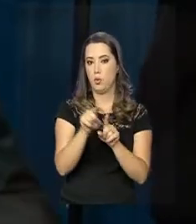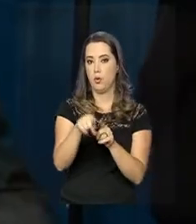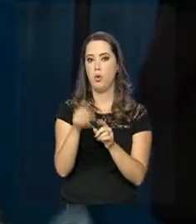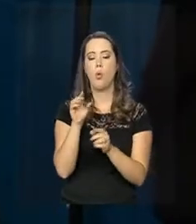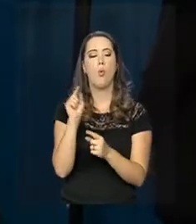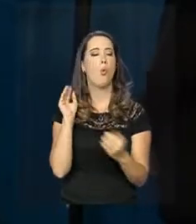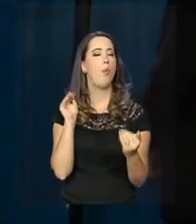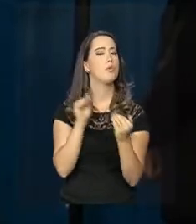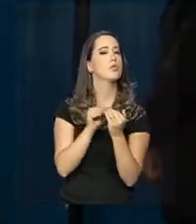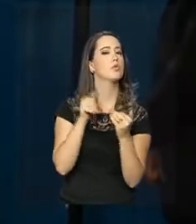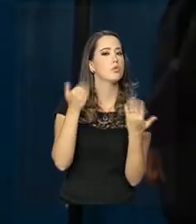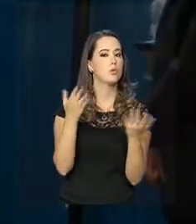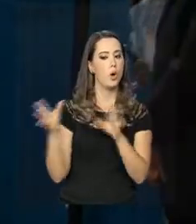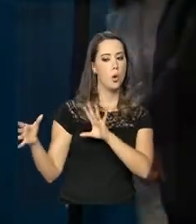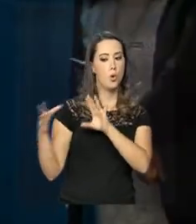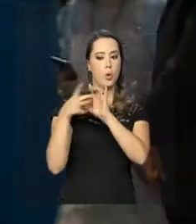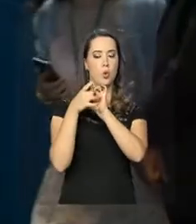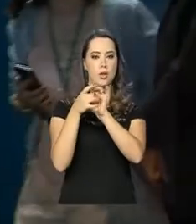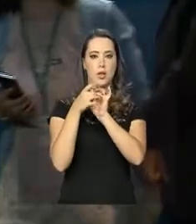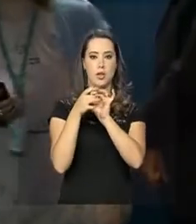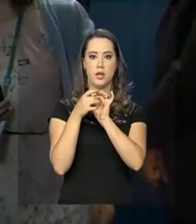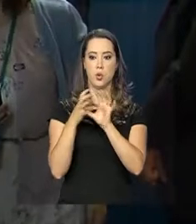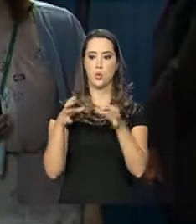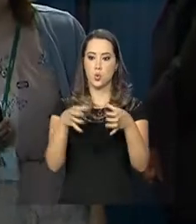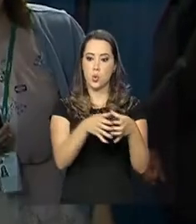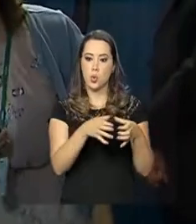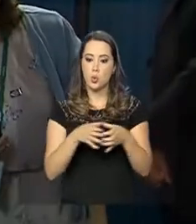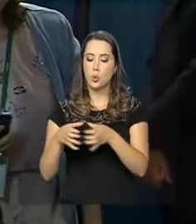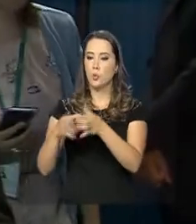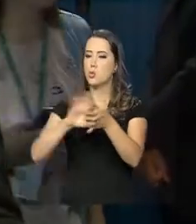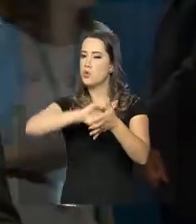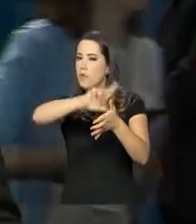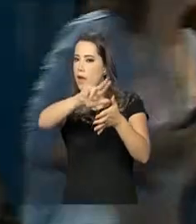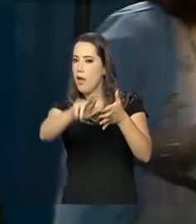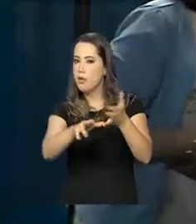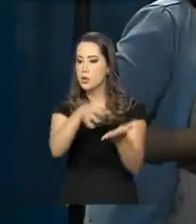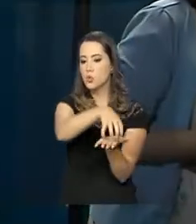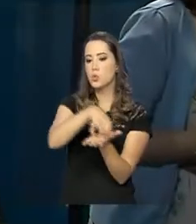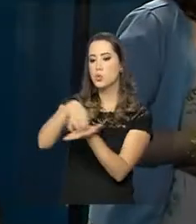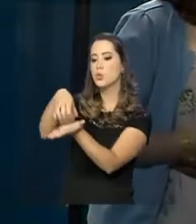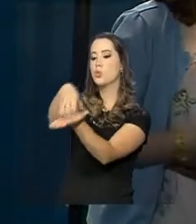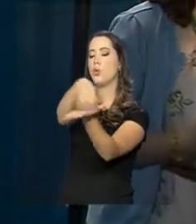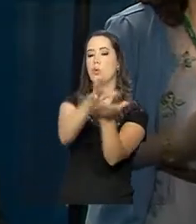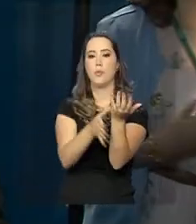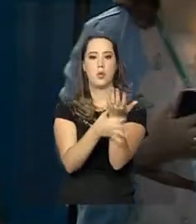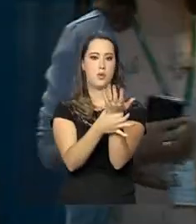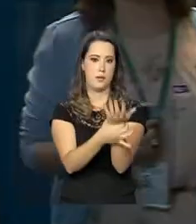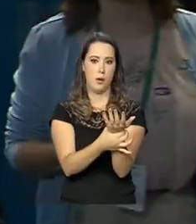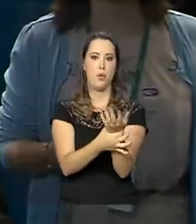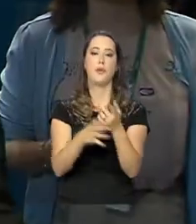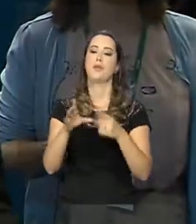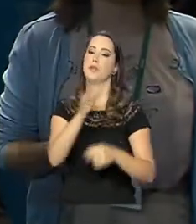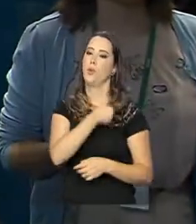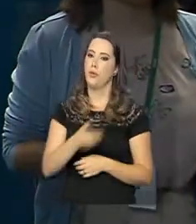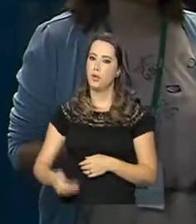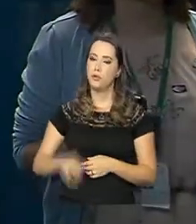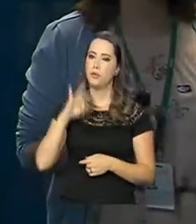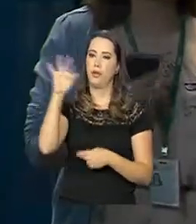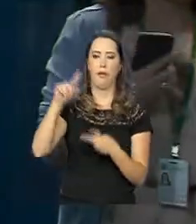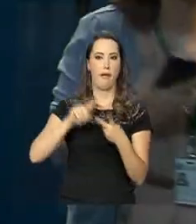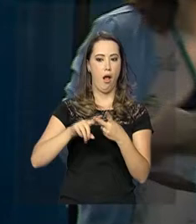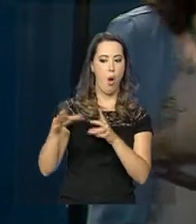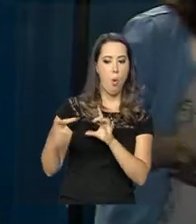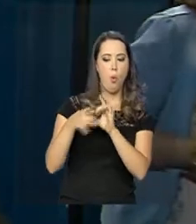promover a integração da atuação dos órgãos de segurança pública, da União, dos estados, dos municípios, também